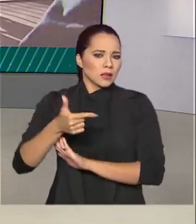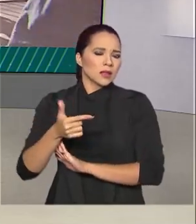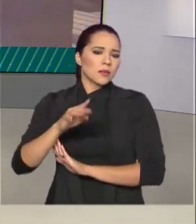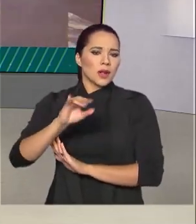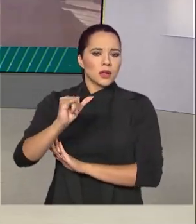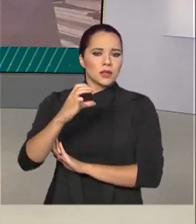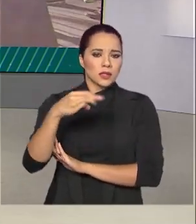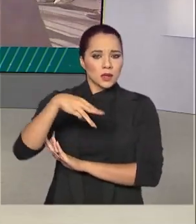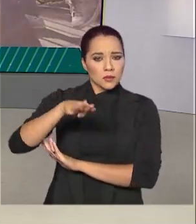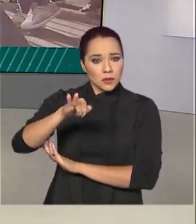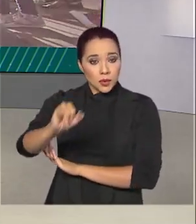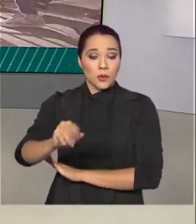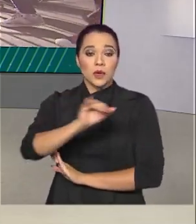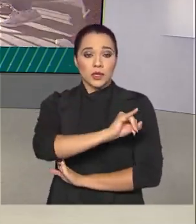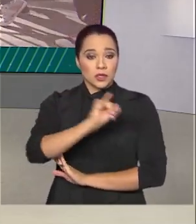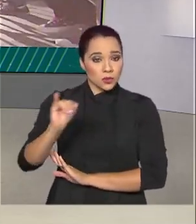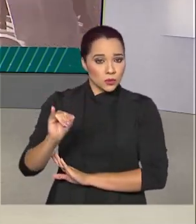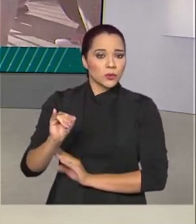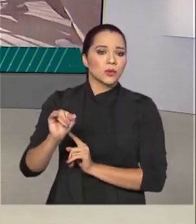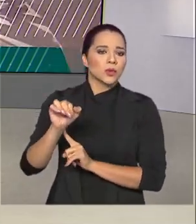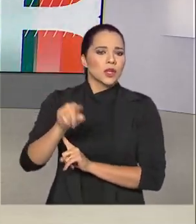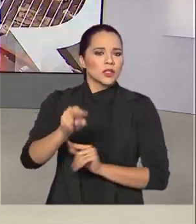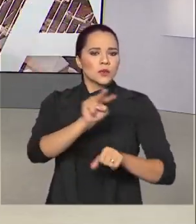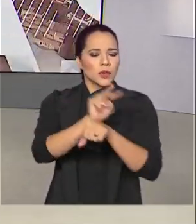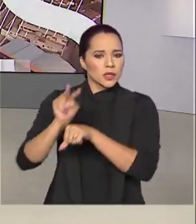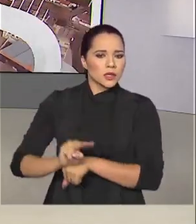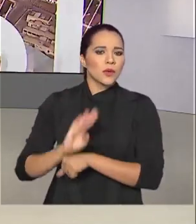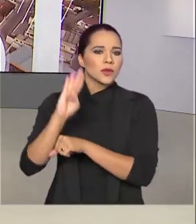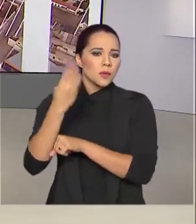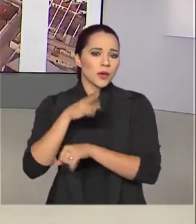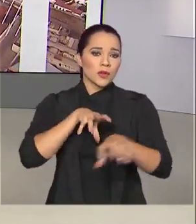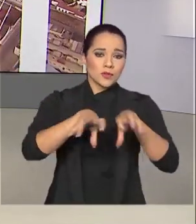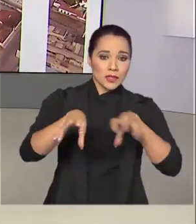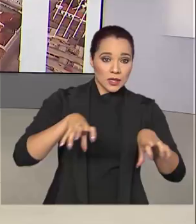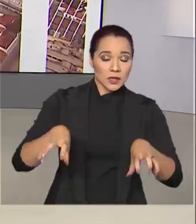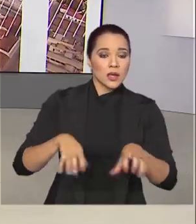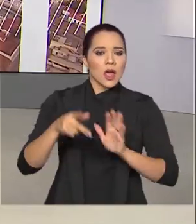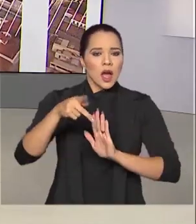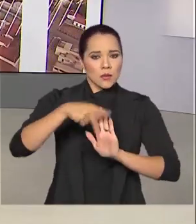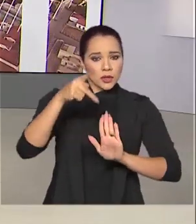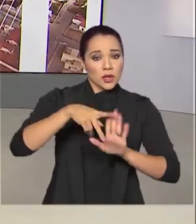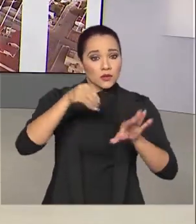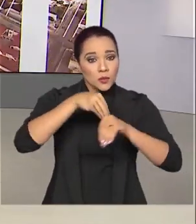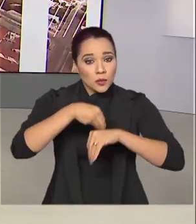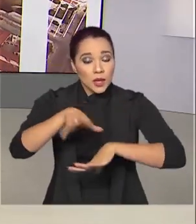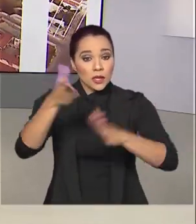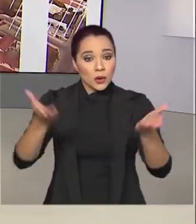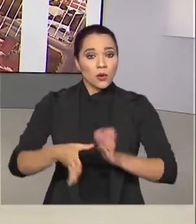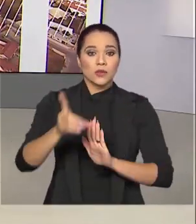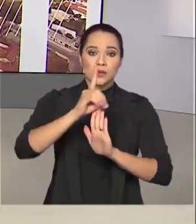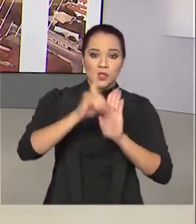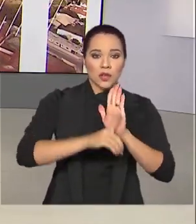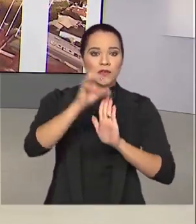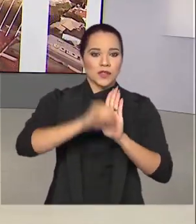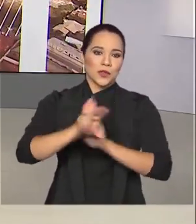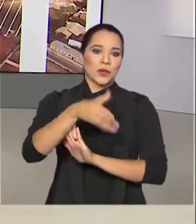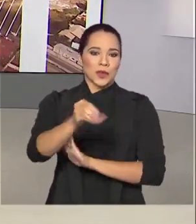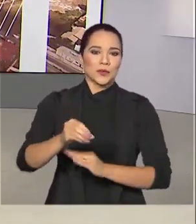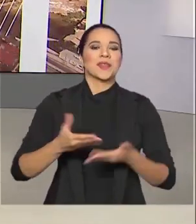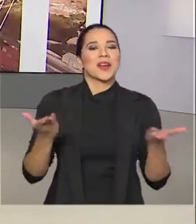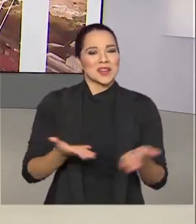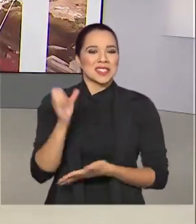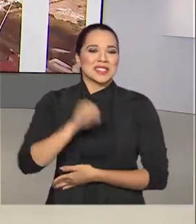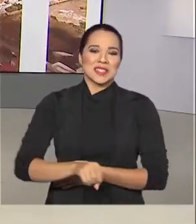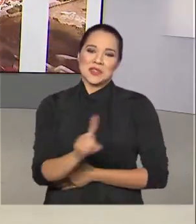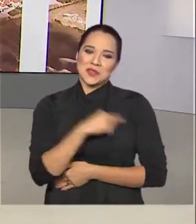pelo ICMBio, o Instituto Chico Mendes de Conservação da Biodiversidade. A portaria foi publicada hoje no Diário Oficial da União. Agora